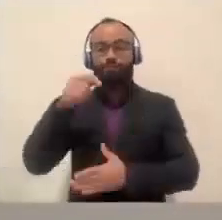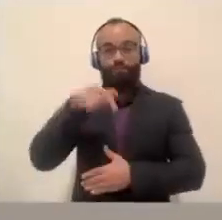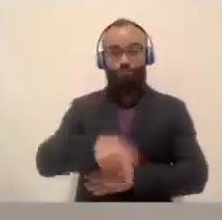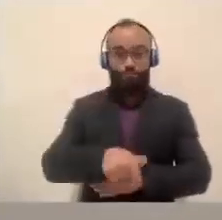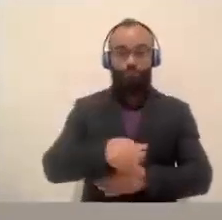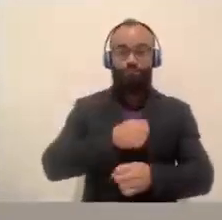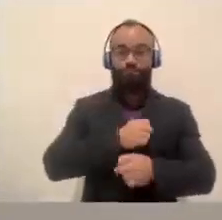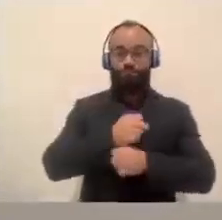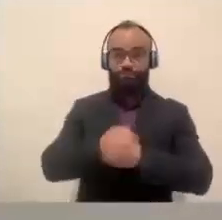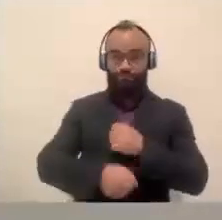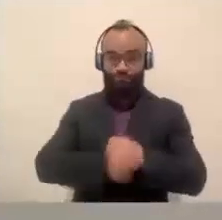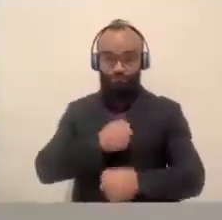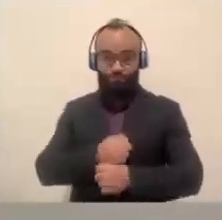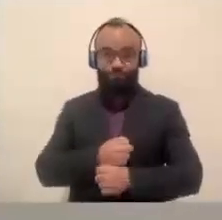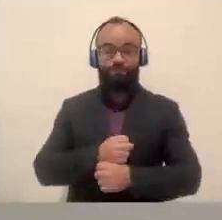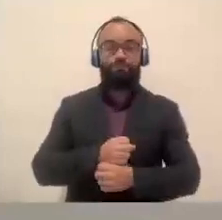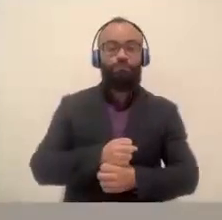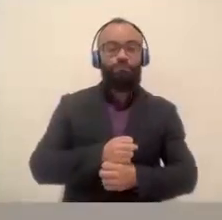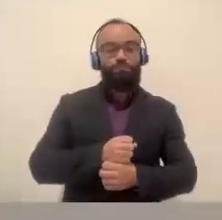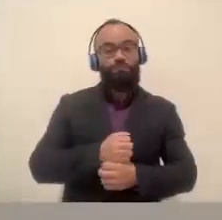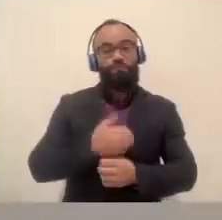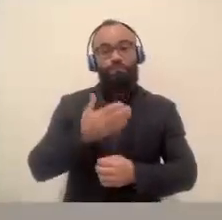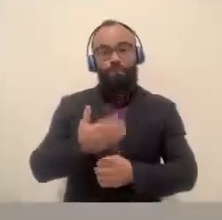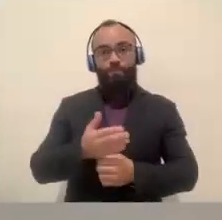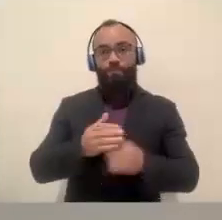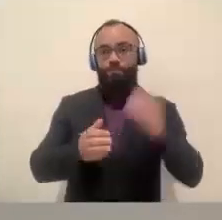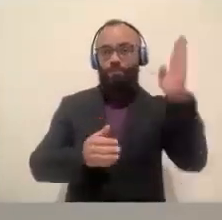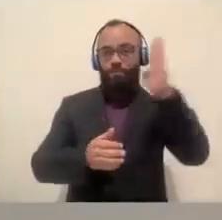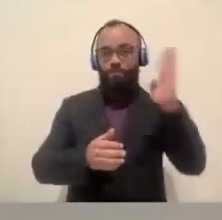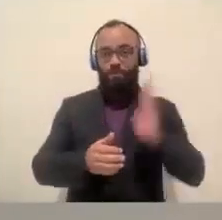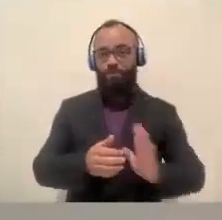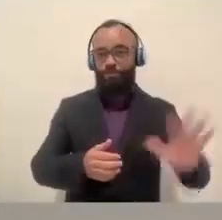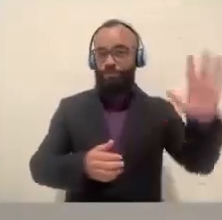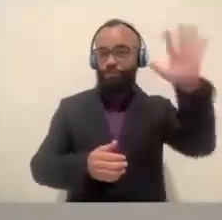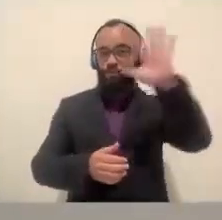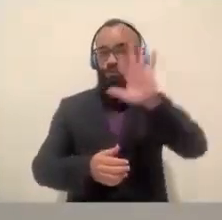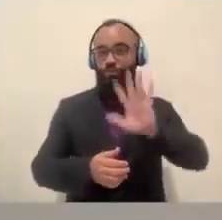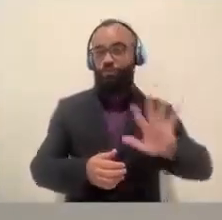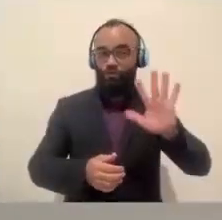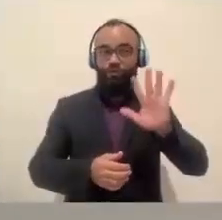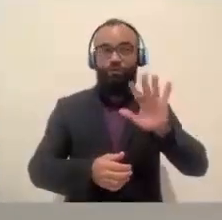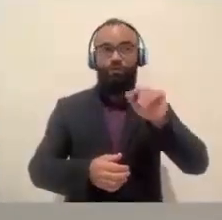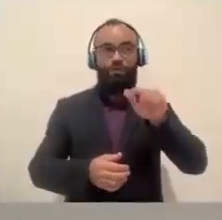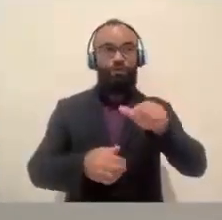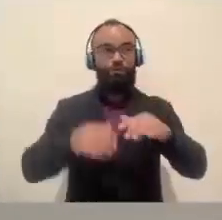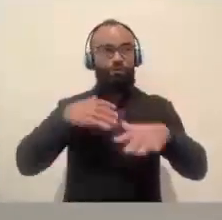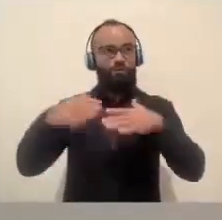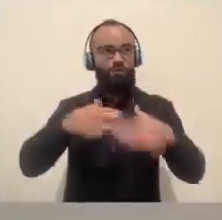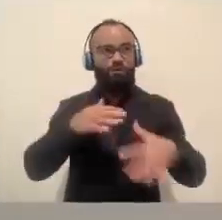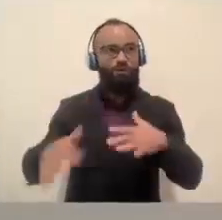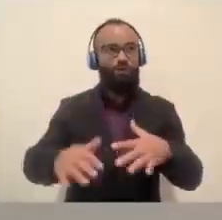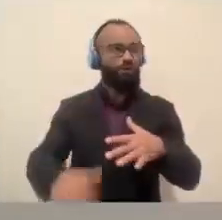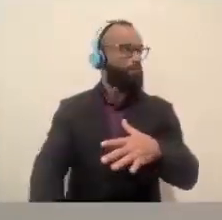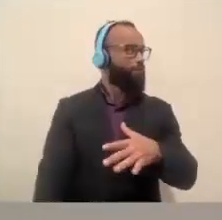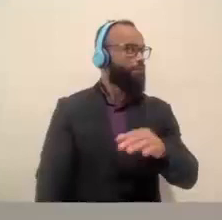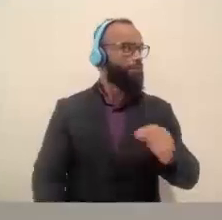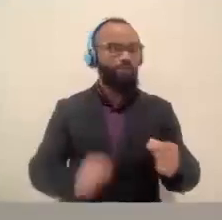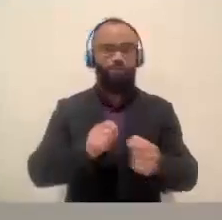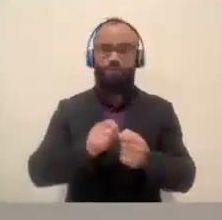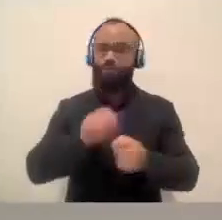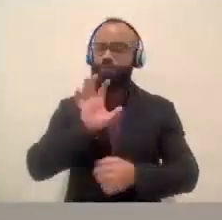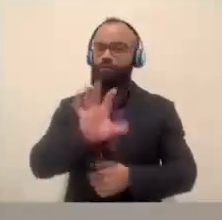inteiro está falando disso, Brasil inteiro está se movendo com relação a isso. Então, eu queria, senhor presidente,